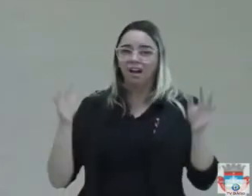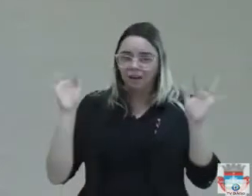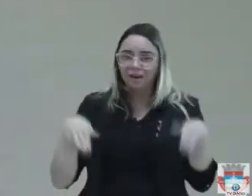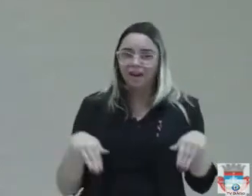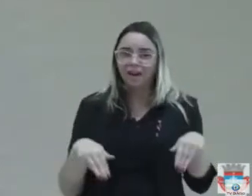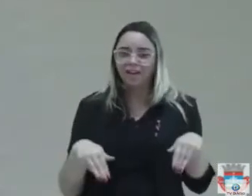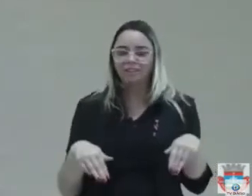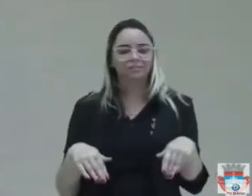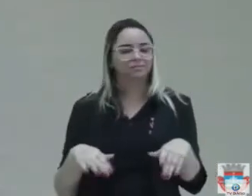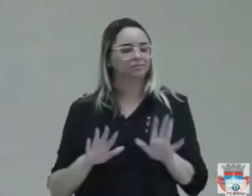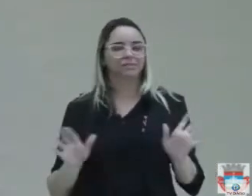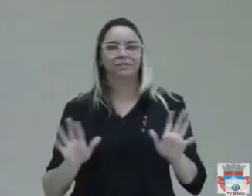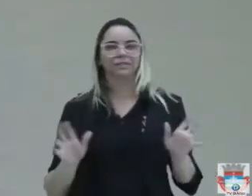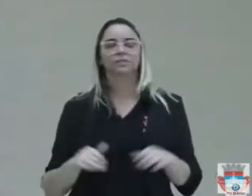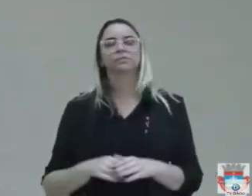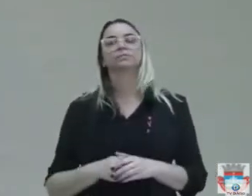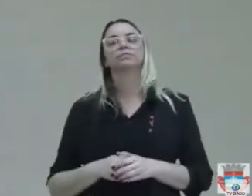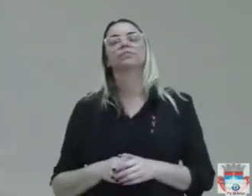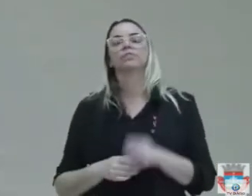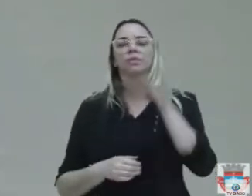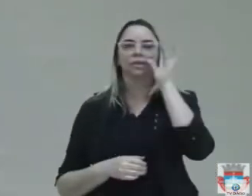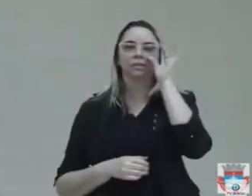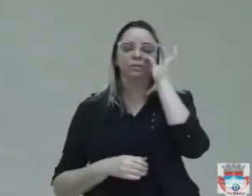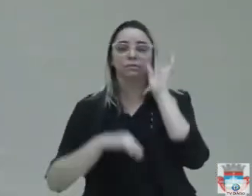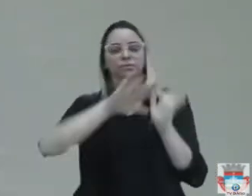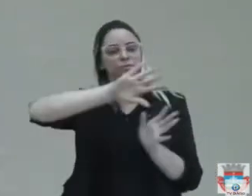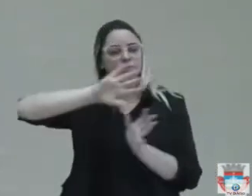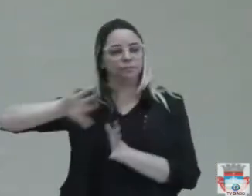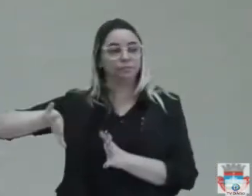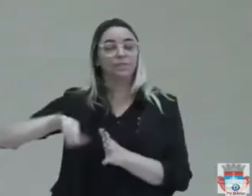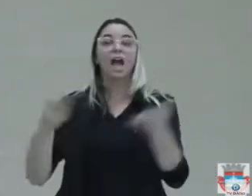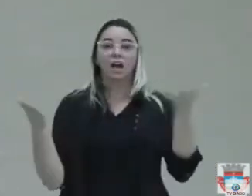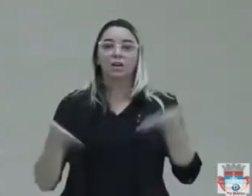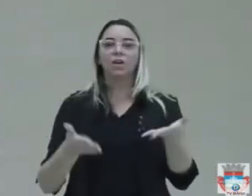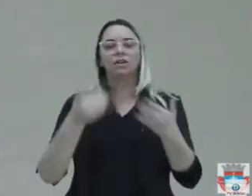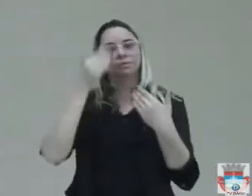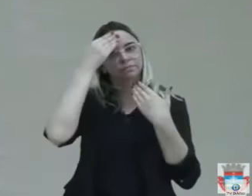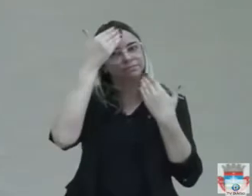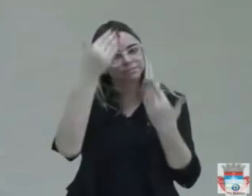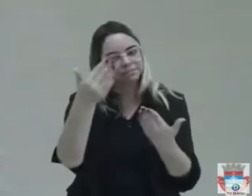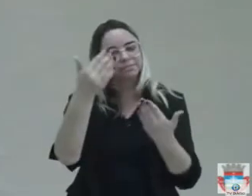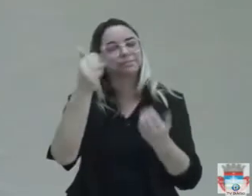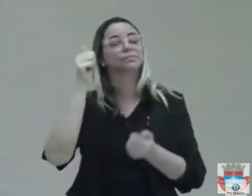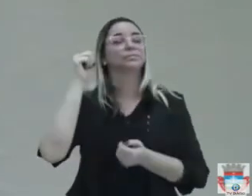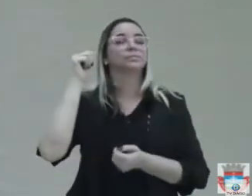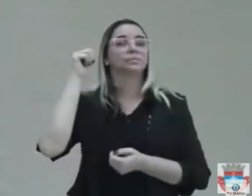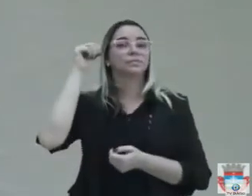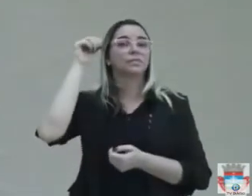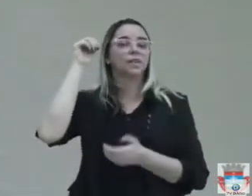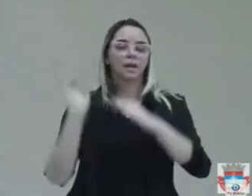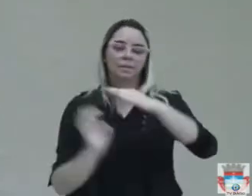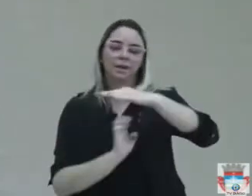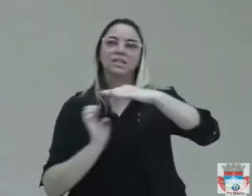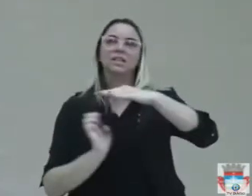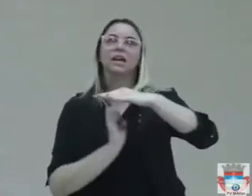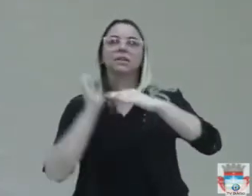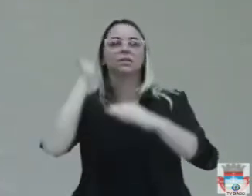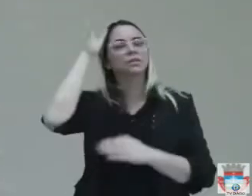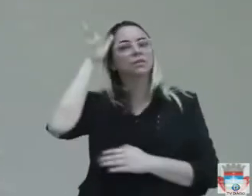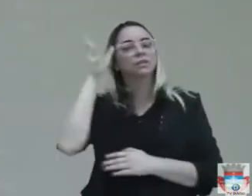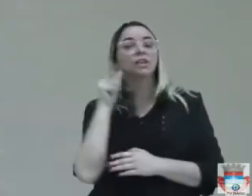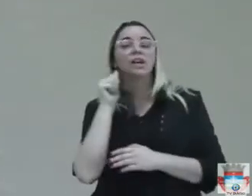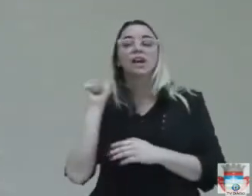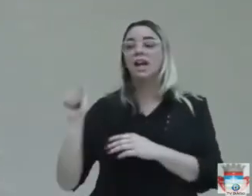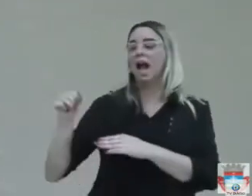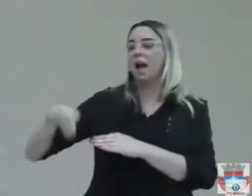quero agradecer ao empresário Zé Almeida, que na gestão passada colocou uma ambulância no Gama, uma na